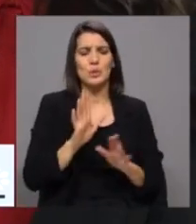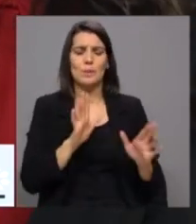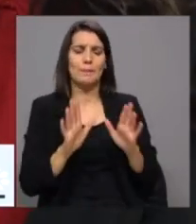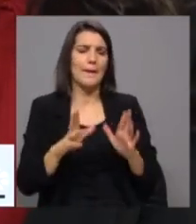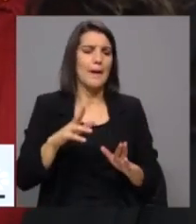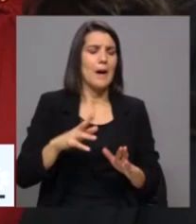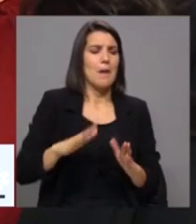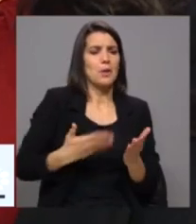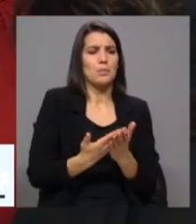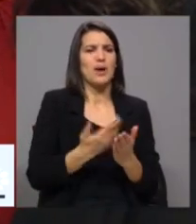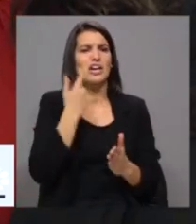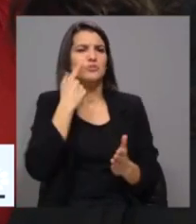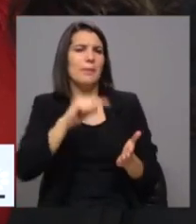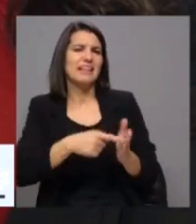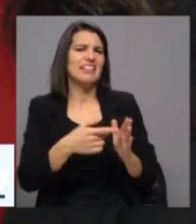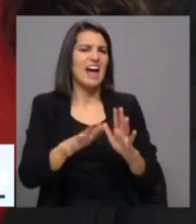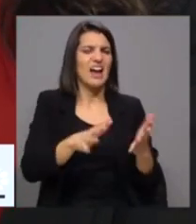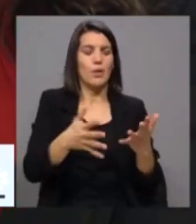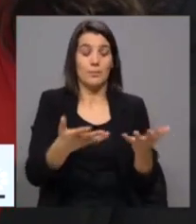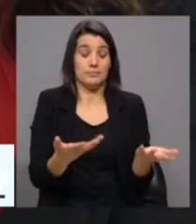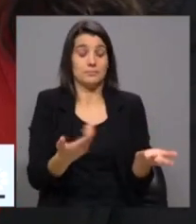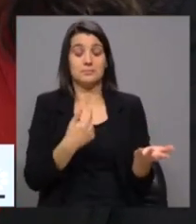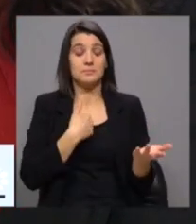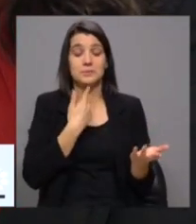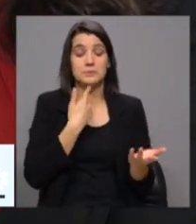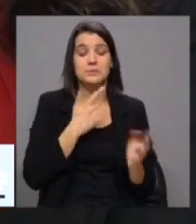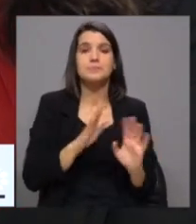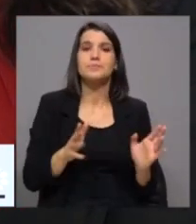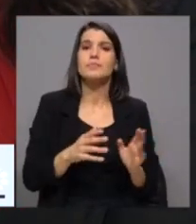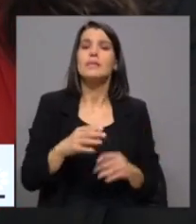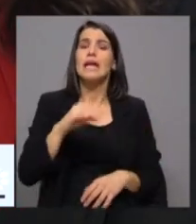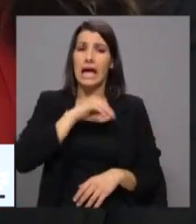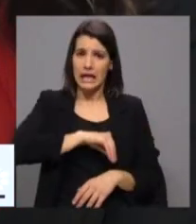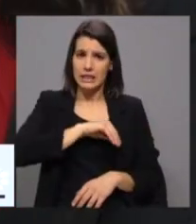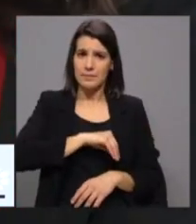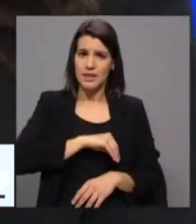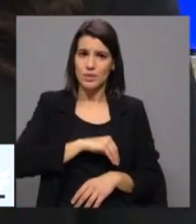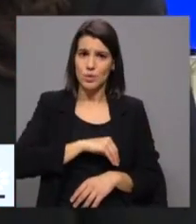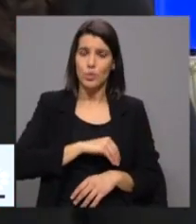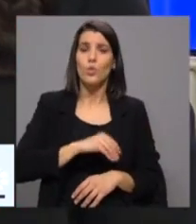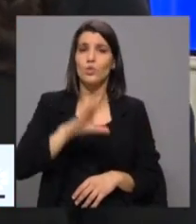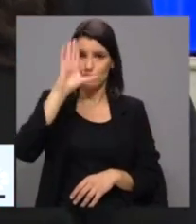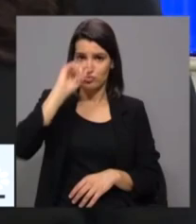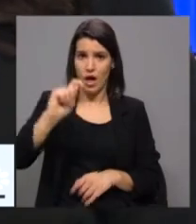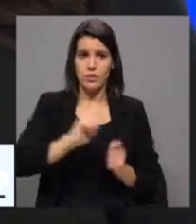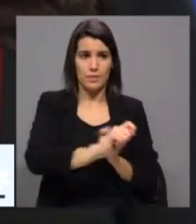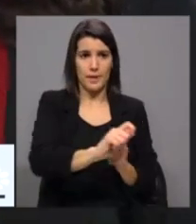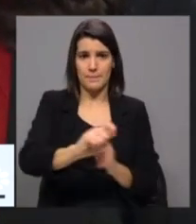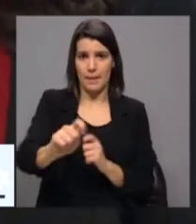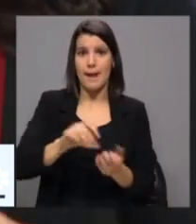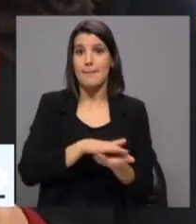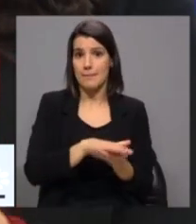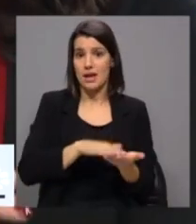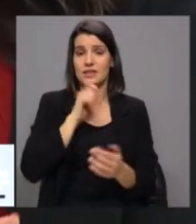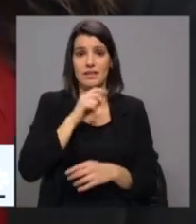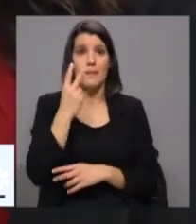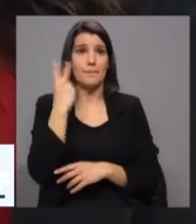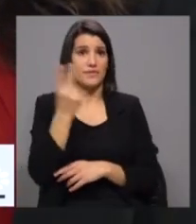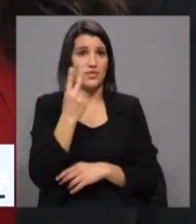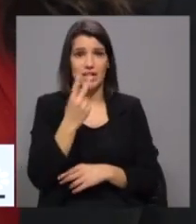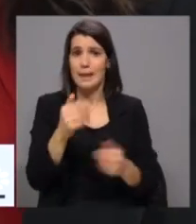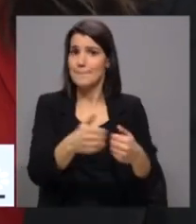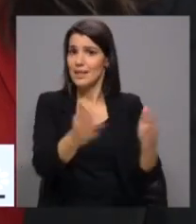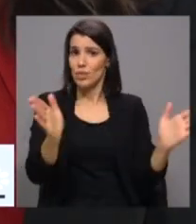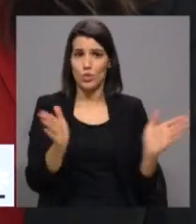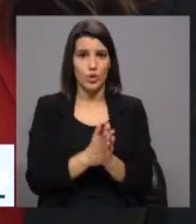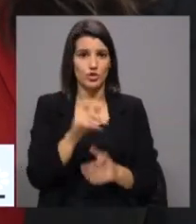que é experimental ou que afinal não é bem assim. O rendimento é, portanto, pago pelo Estado, básico, tem que dar para viver e incondicional para toda a